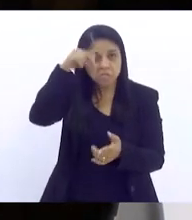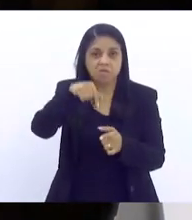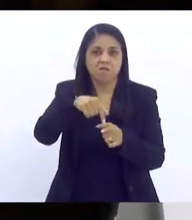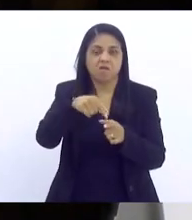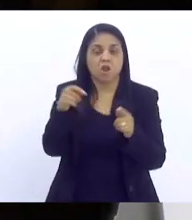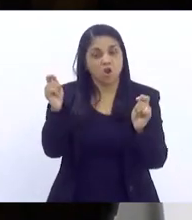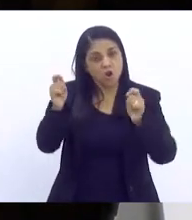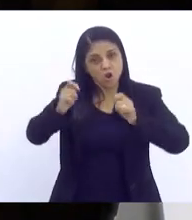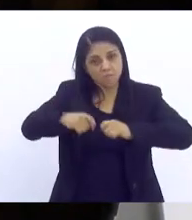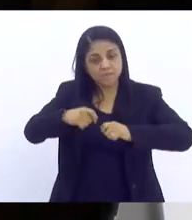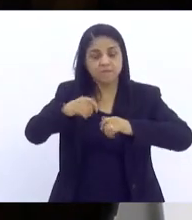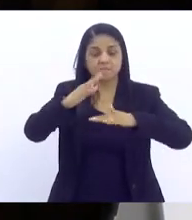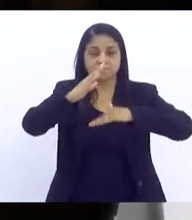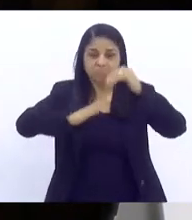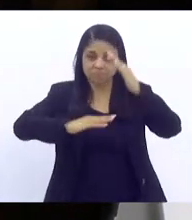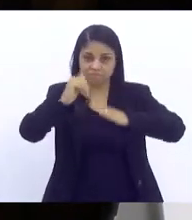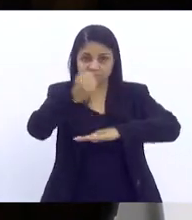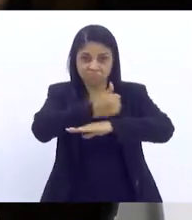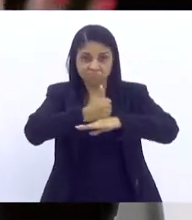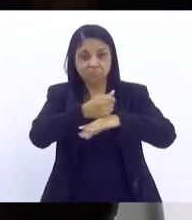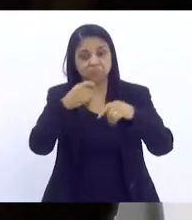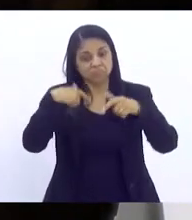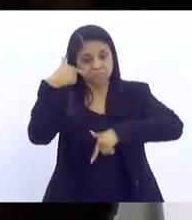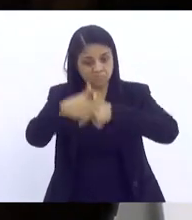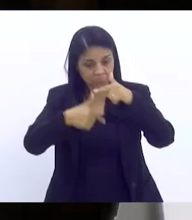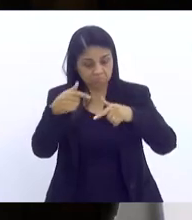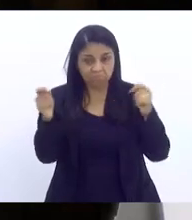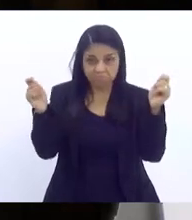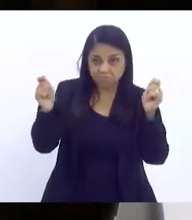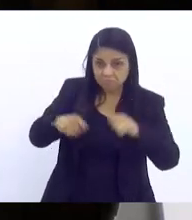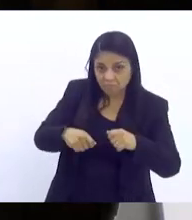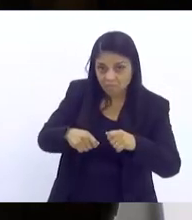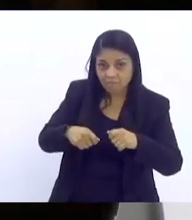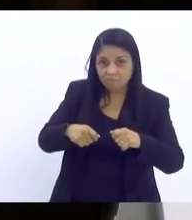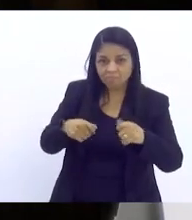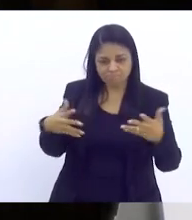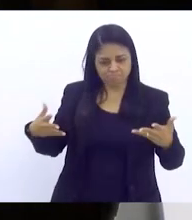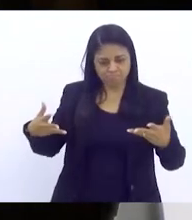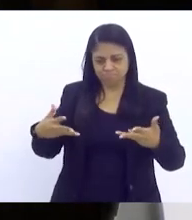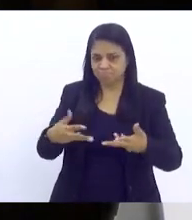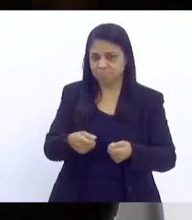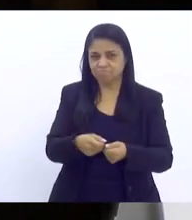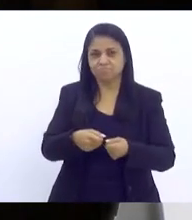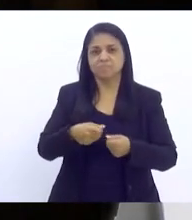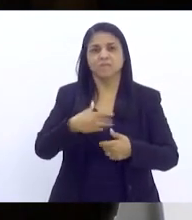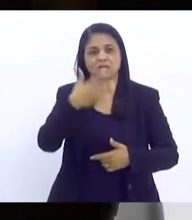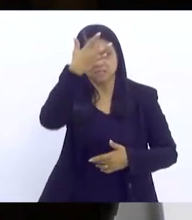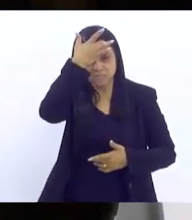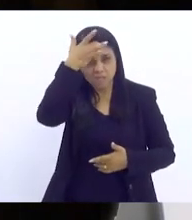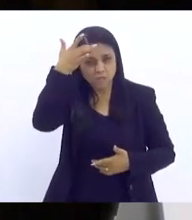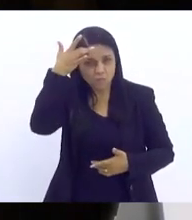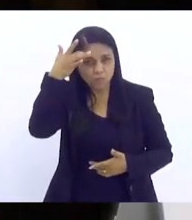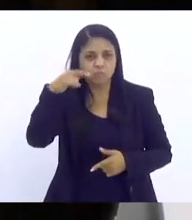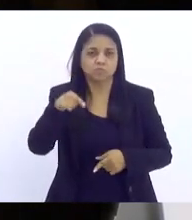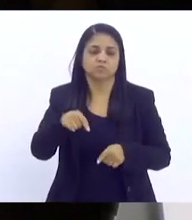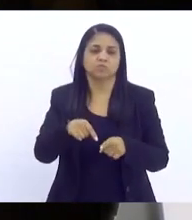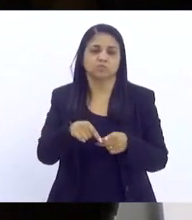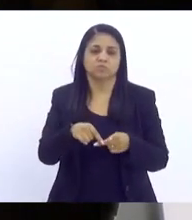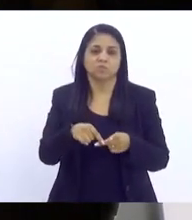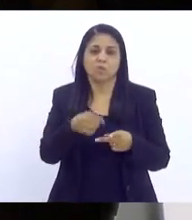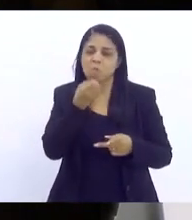competências que pode, por exemplo, fazer um trabalho incrível em relação, por exemplo, à saúde mental, ao bem-estar dos